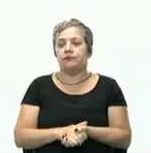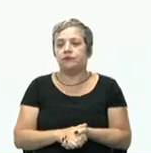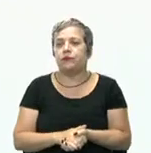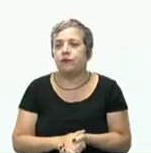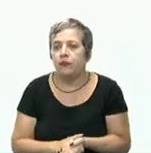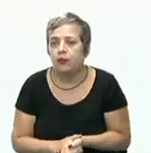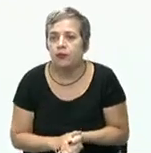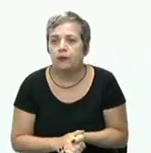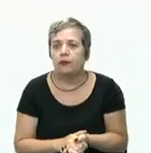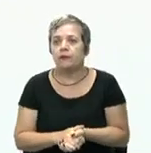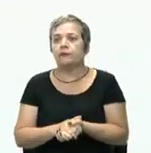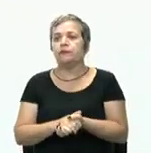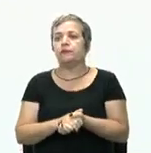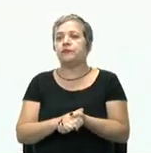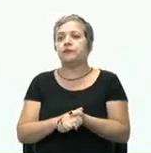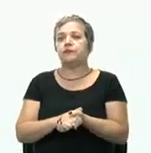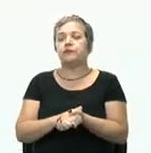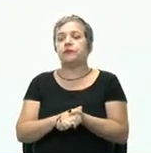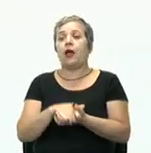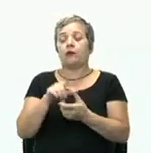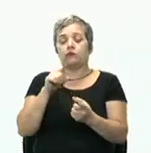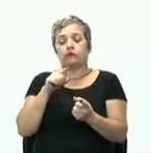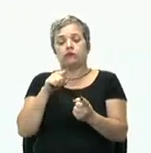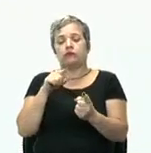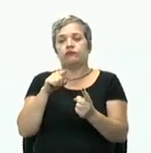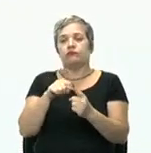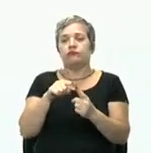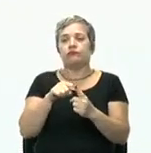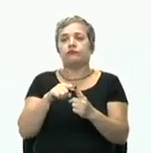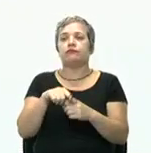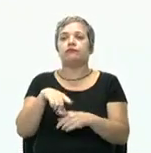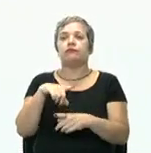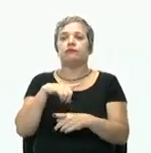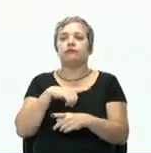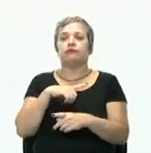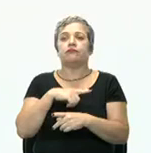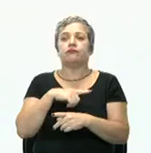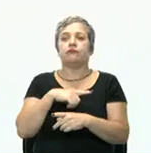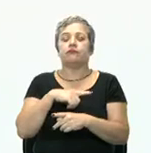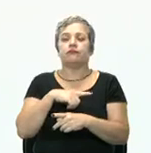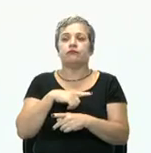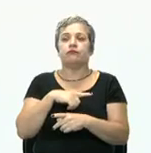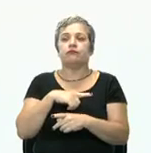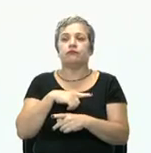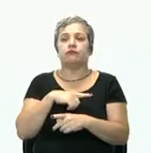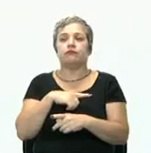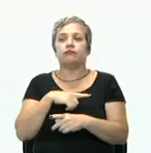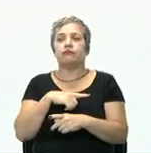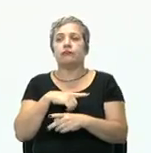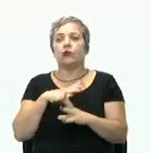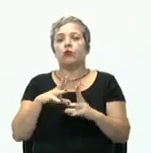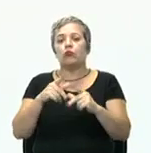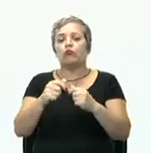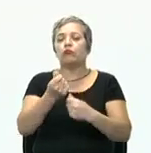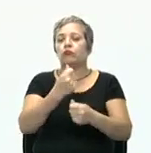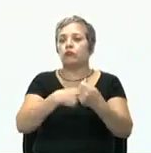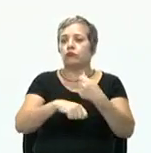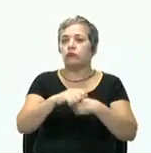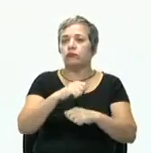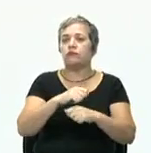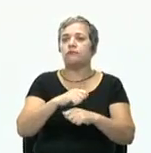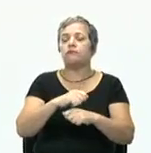Objetivos estratégicos. Os objetivos, eles constituem a bola mestra da administração.